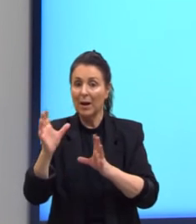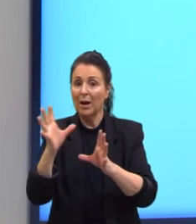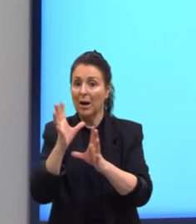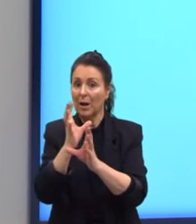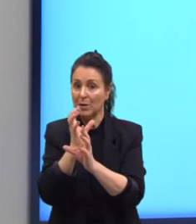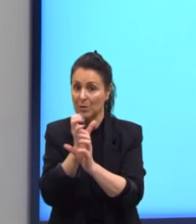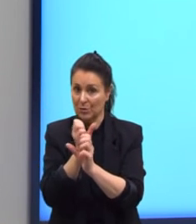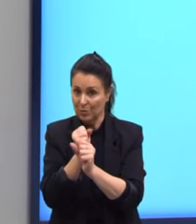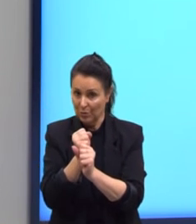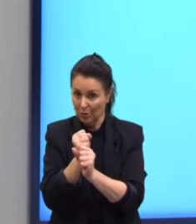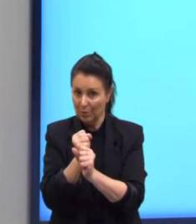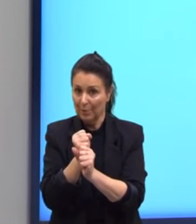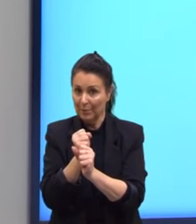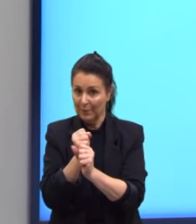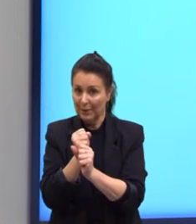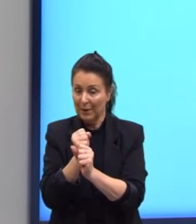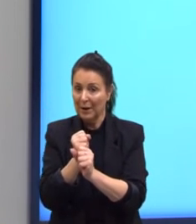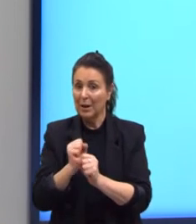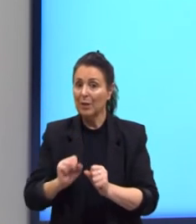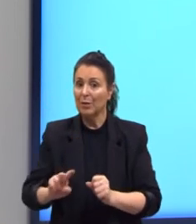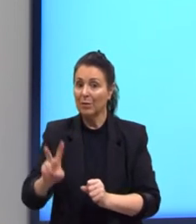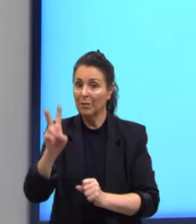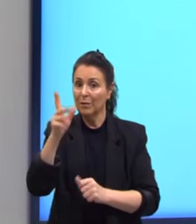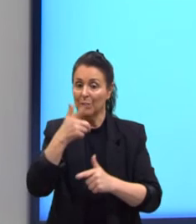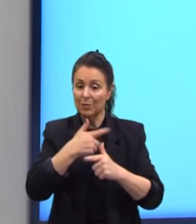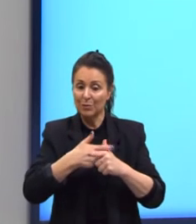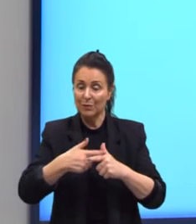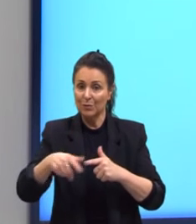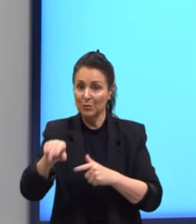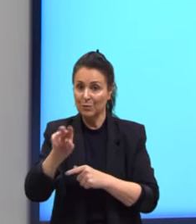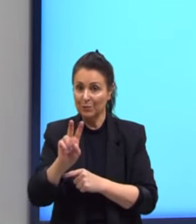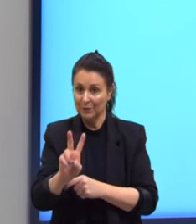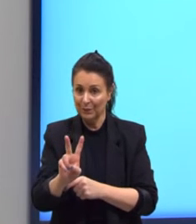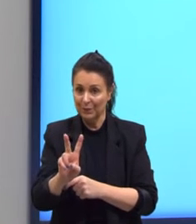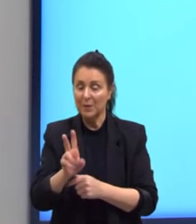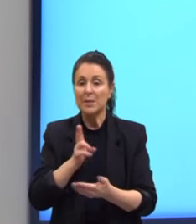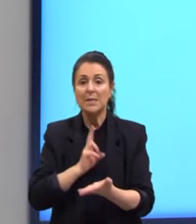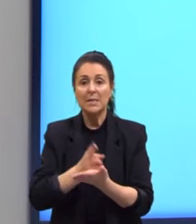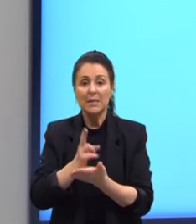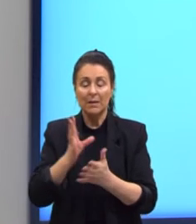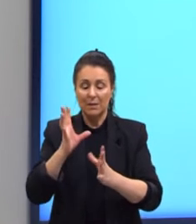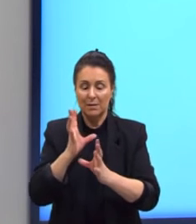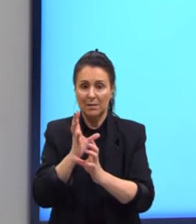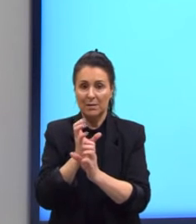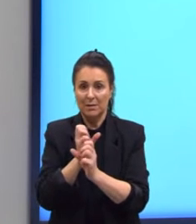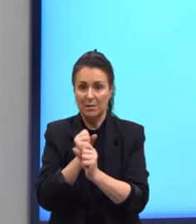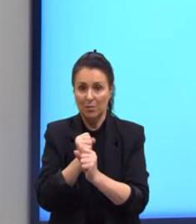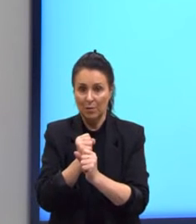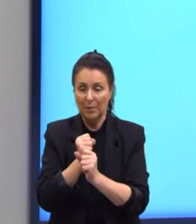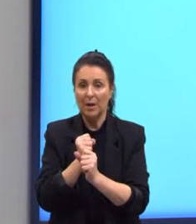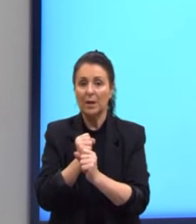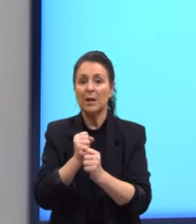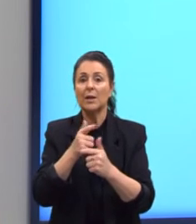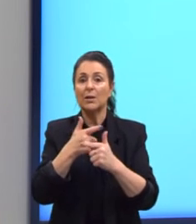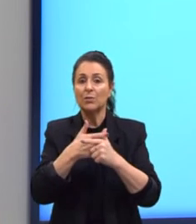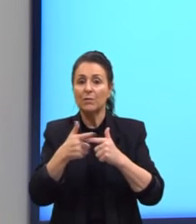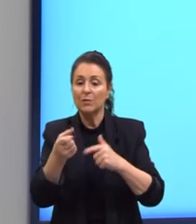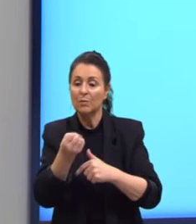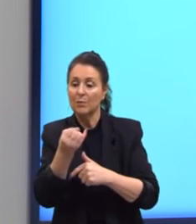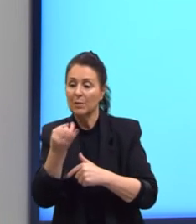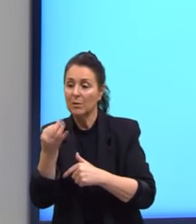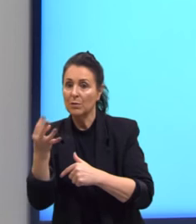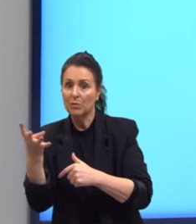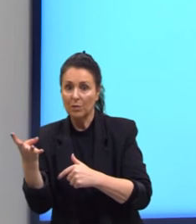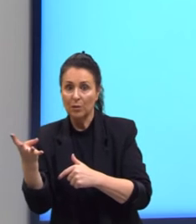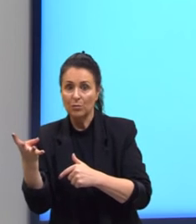somar o valor dos termos e dividir por dois. Sempre somamos os termos e dividimos pela quantidade de